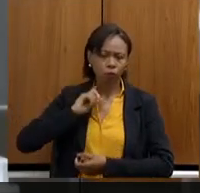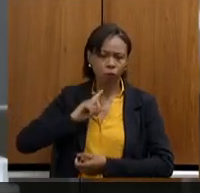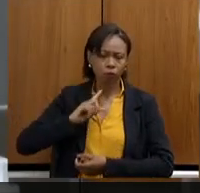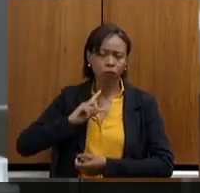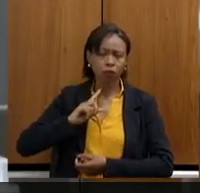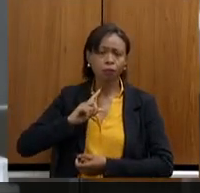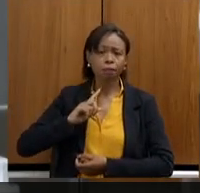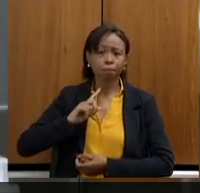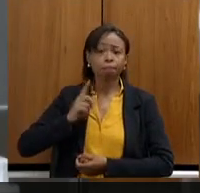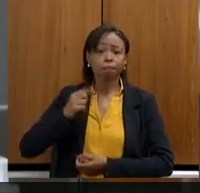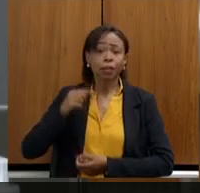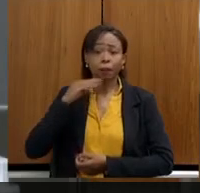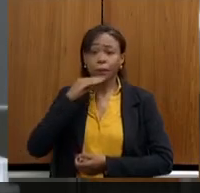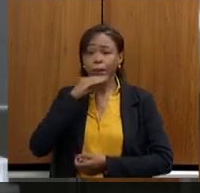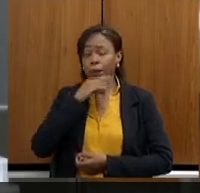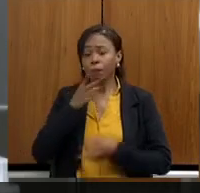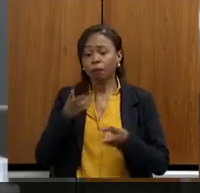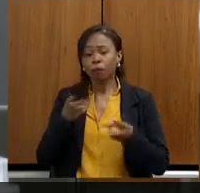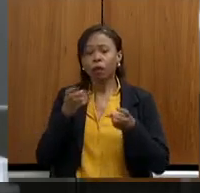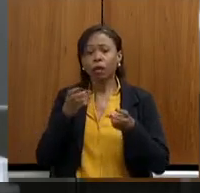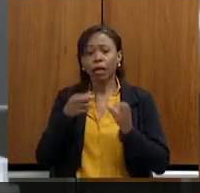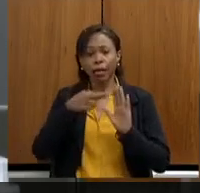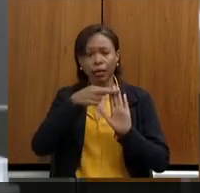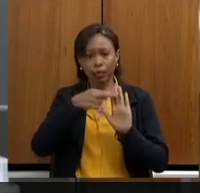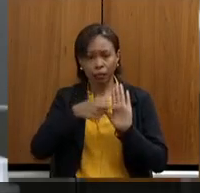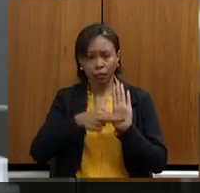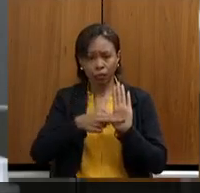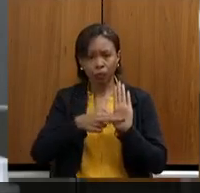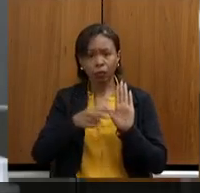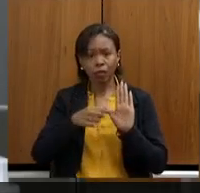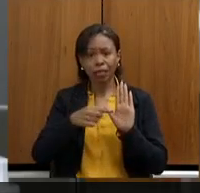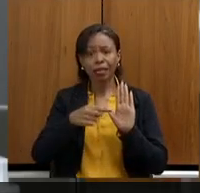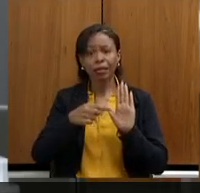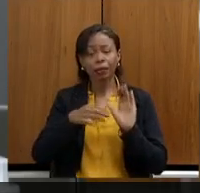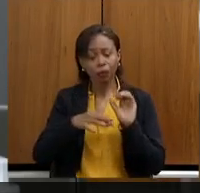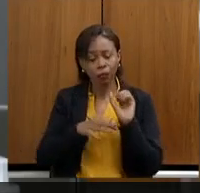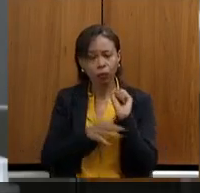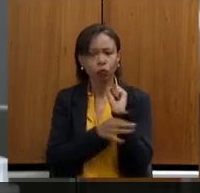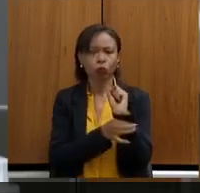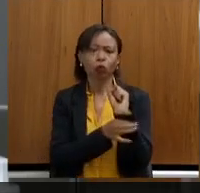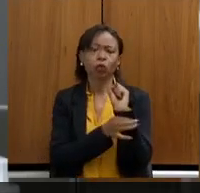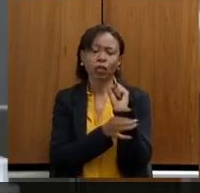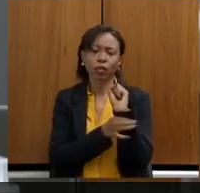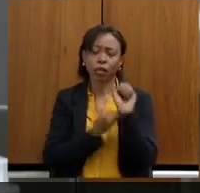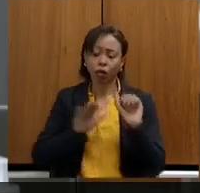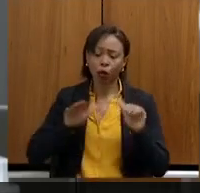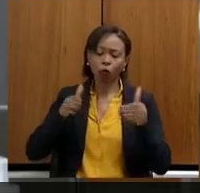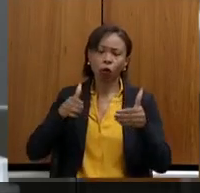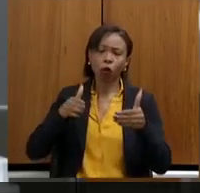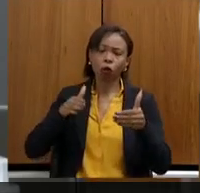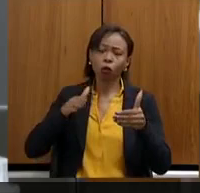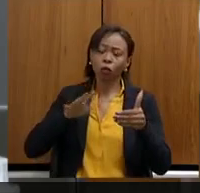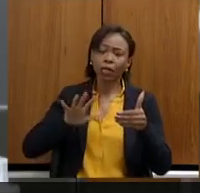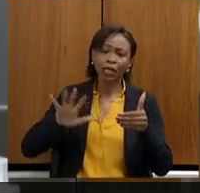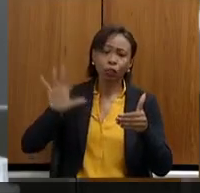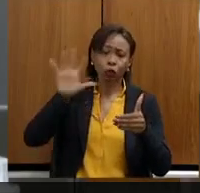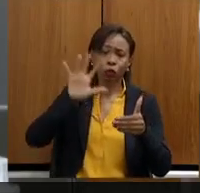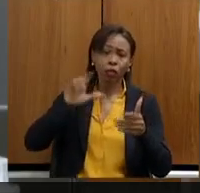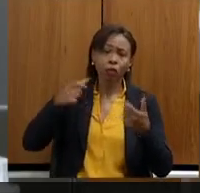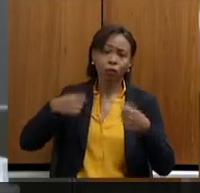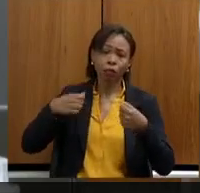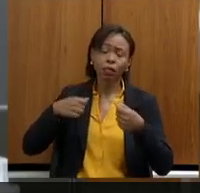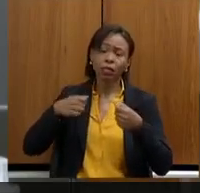nós vimos que a nossa norma traz especialmente segurança àqueles que precisam de uma intervenção ambiental,